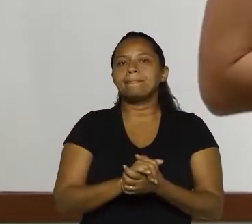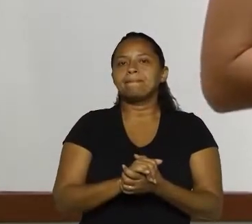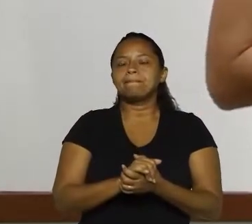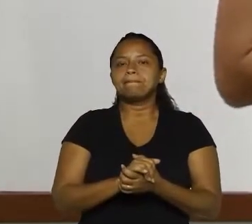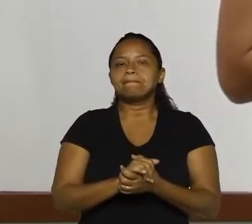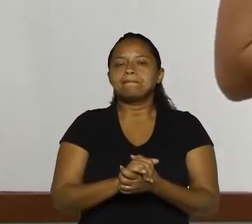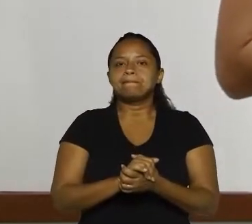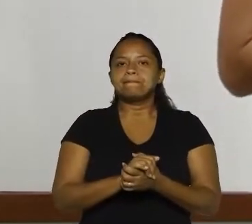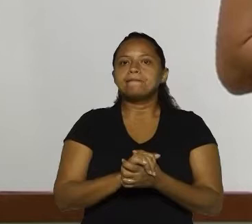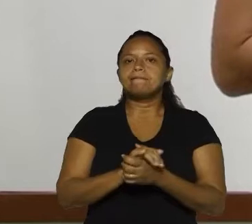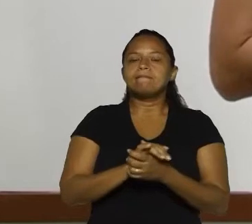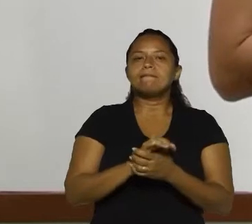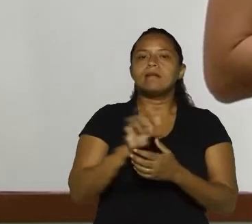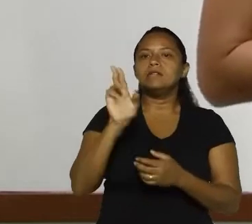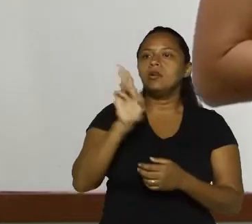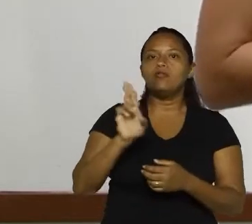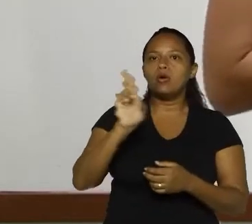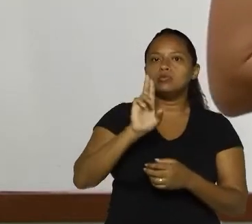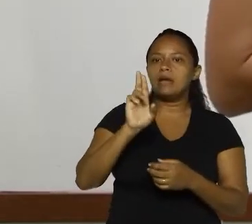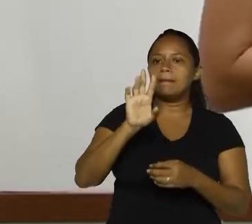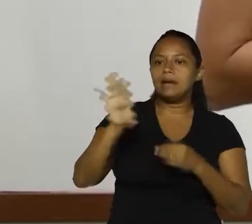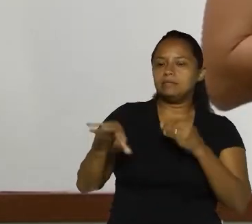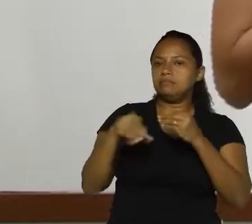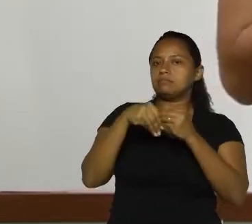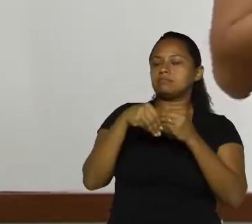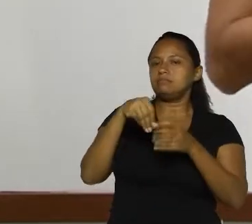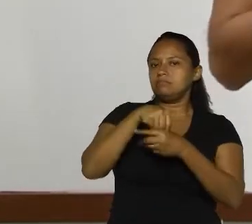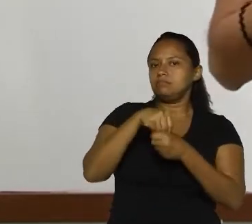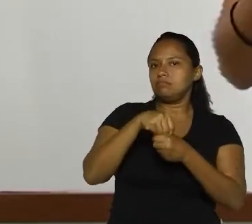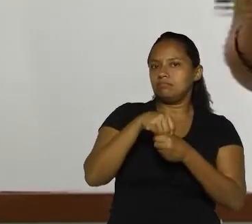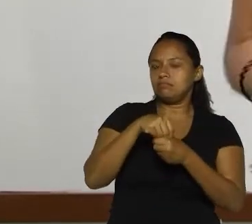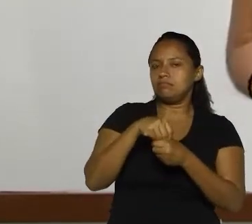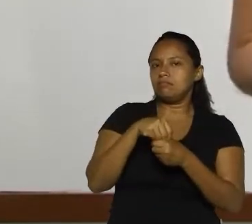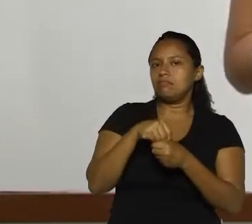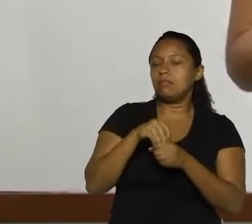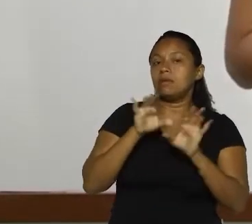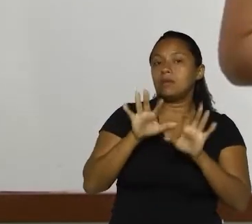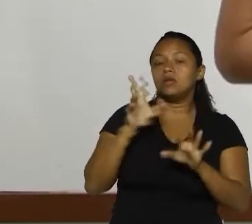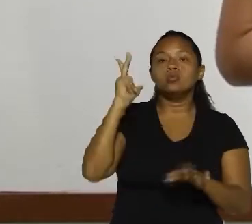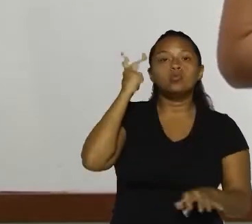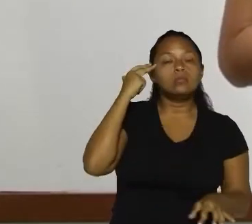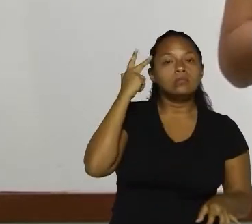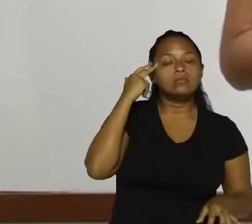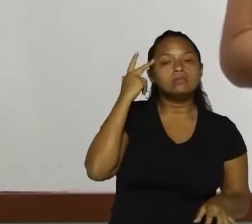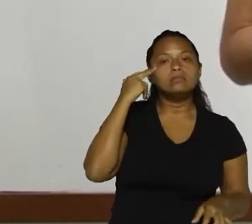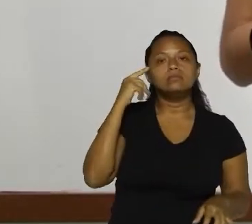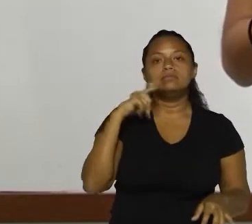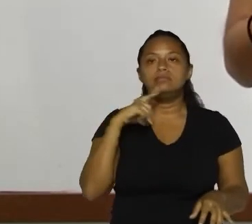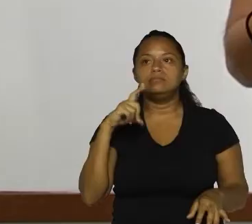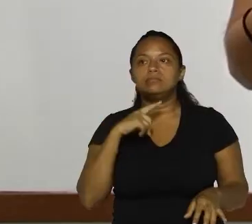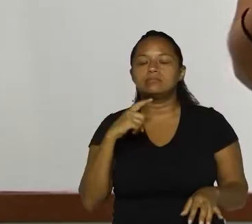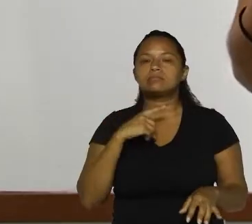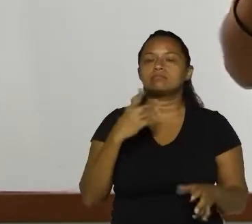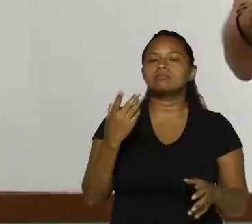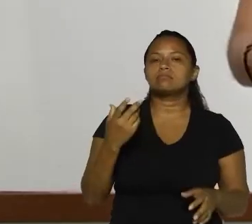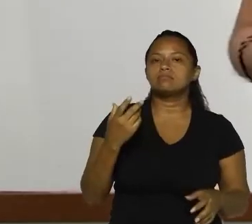inserir nesse tipo. Mas, normalmente, as interjeições, por